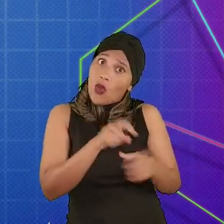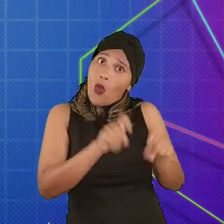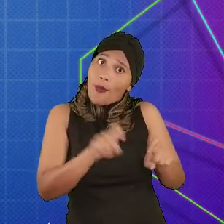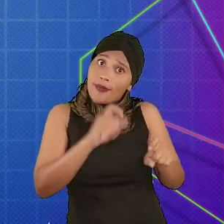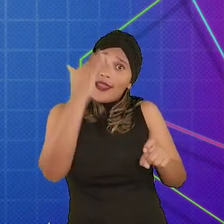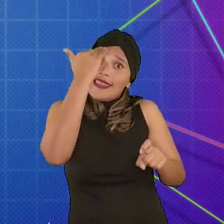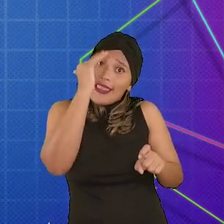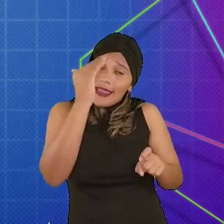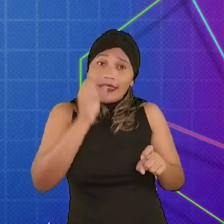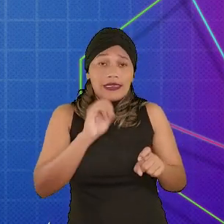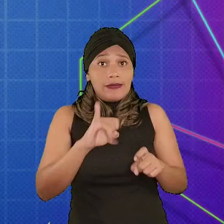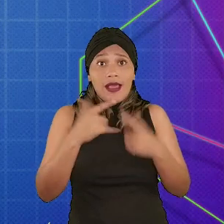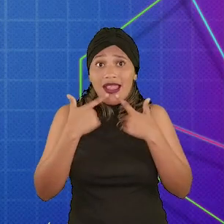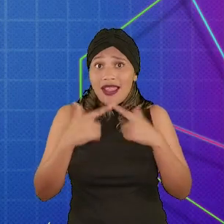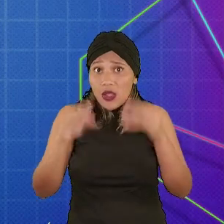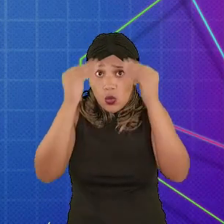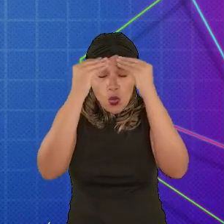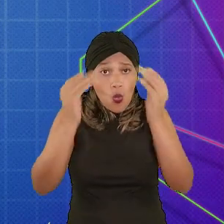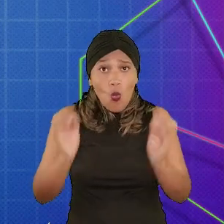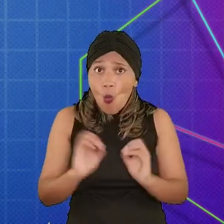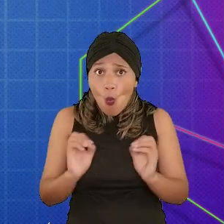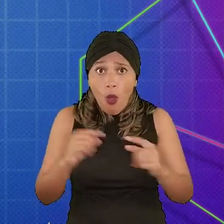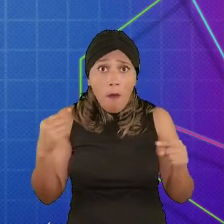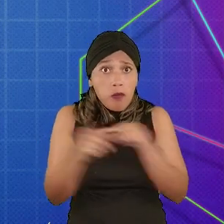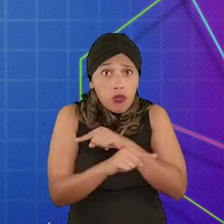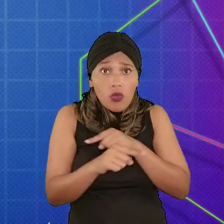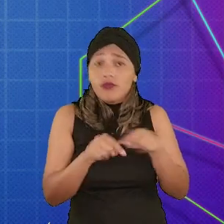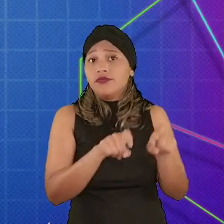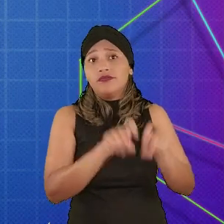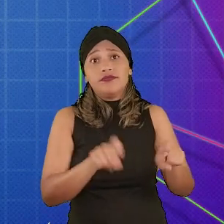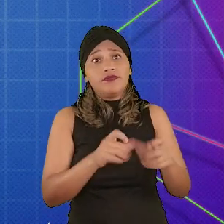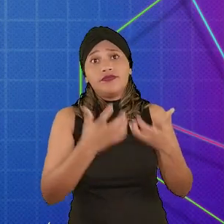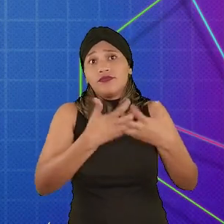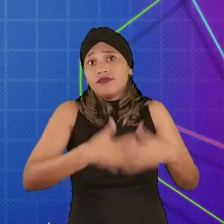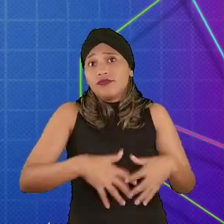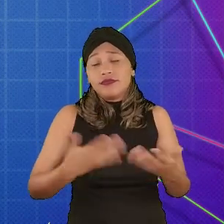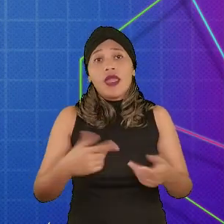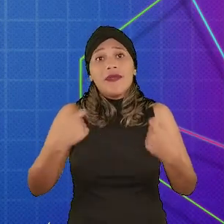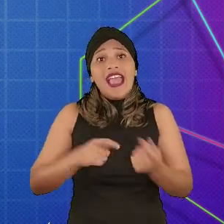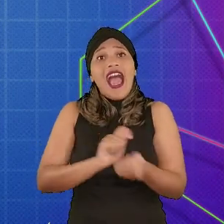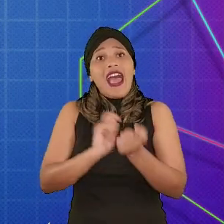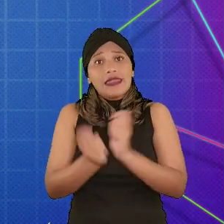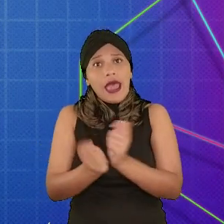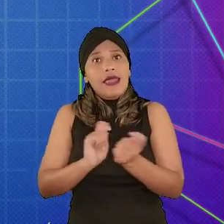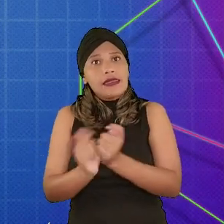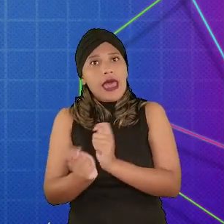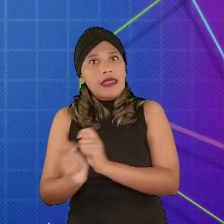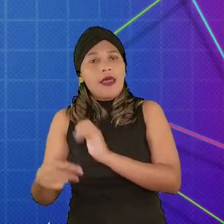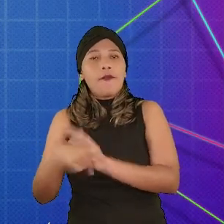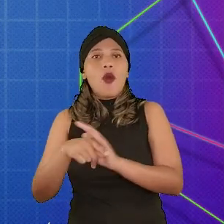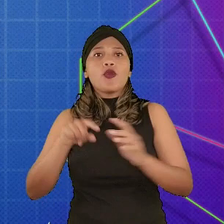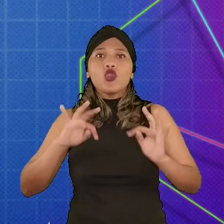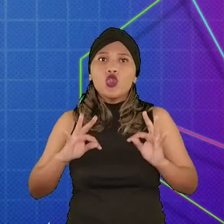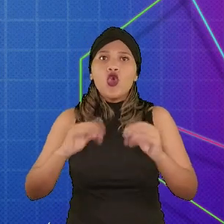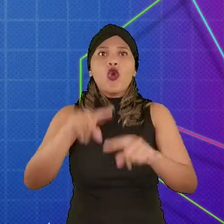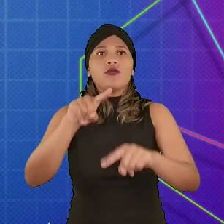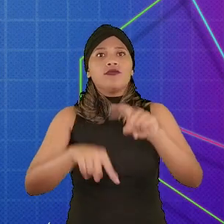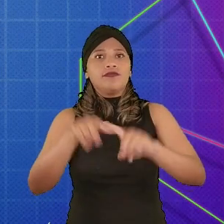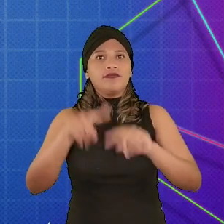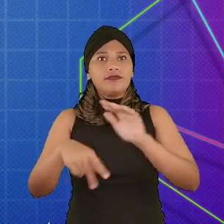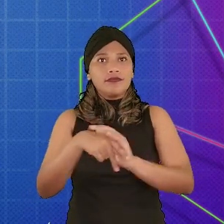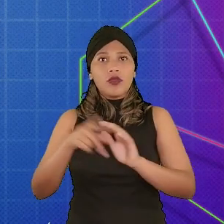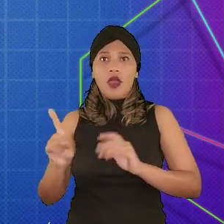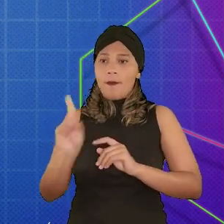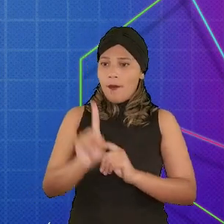computador entenda e execute com fidelidade o que a gente pediu. E esse processo vai ter que ser repetido e adaptado para todos